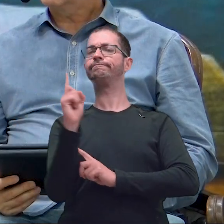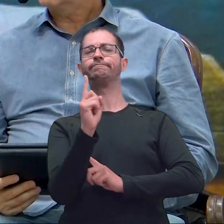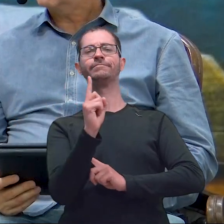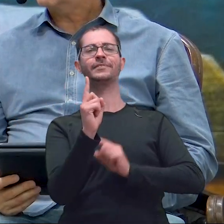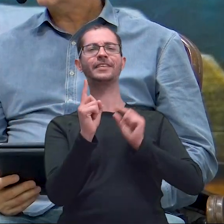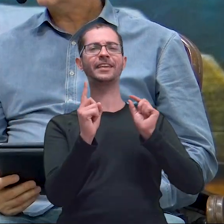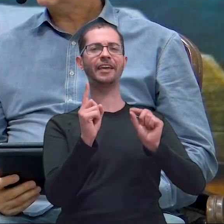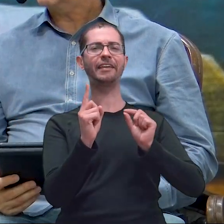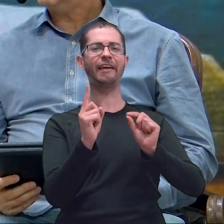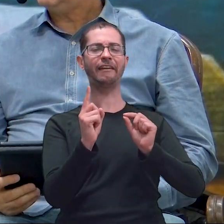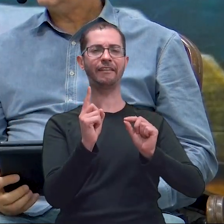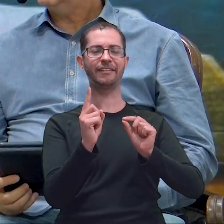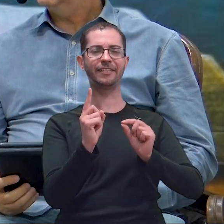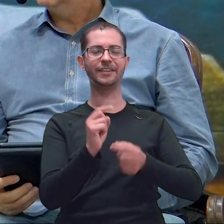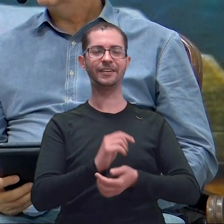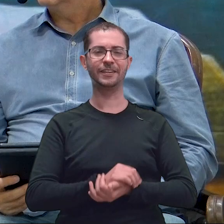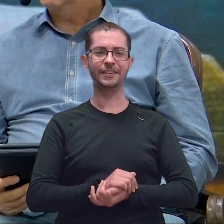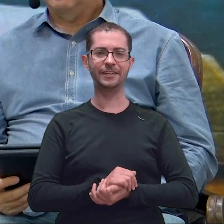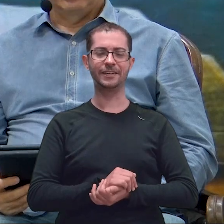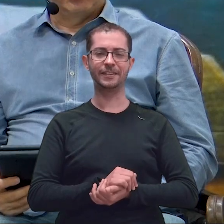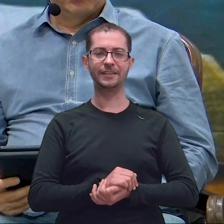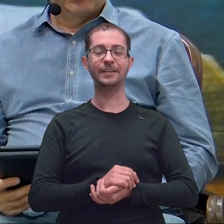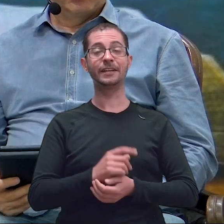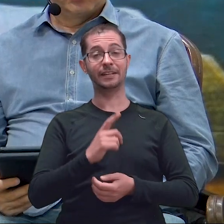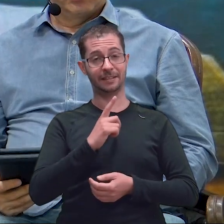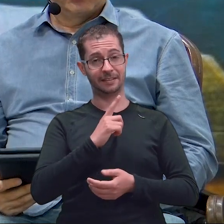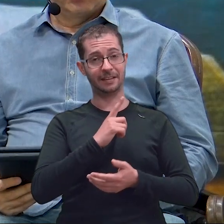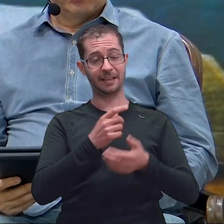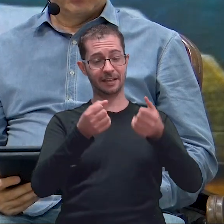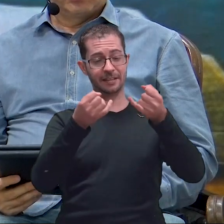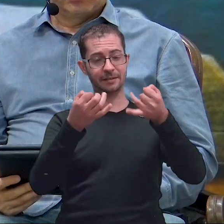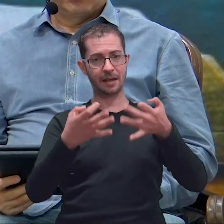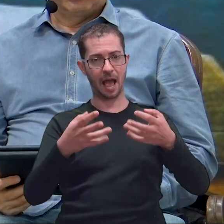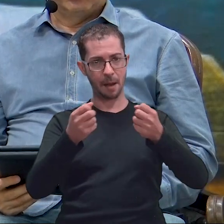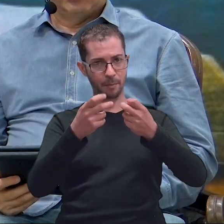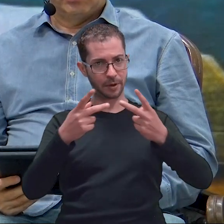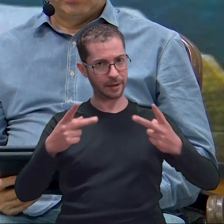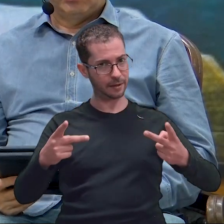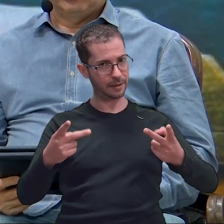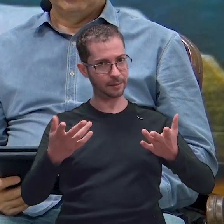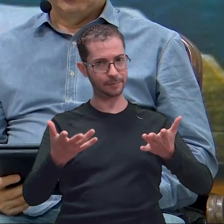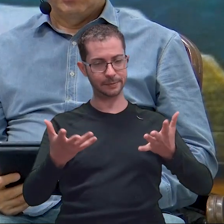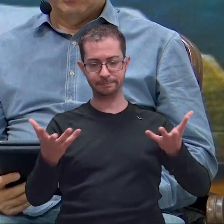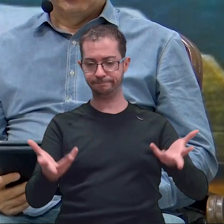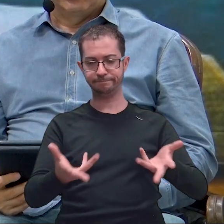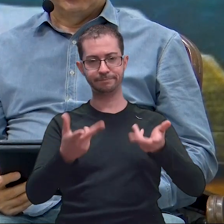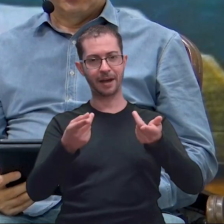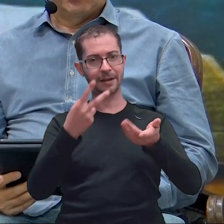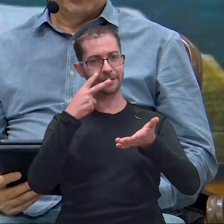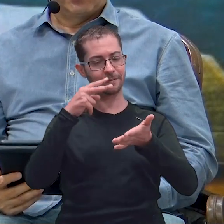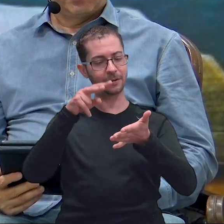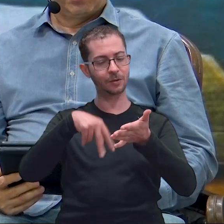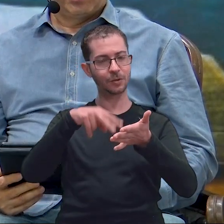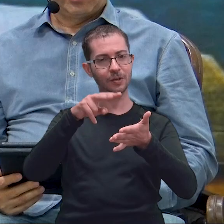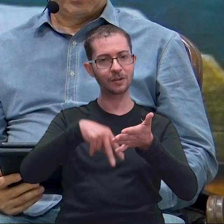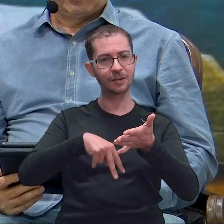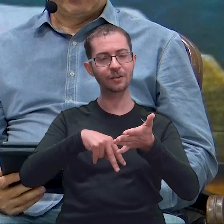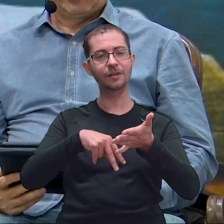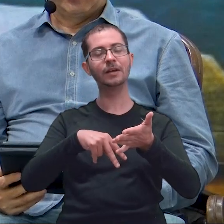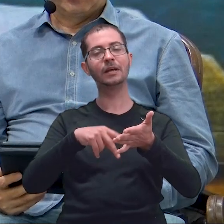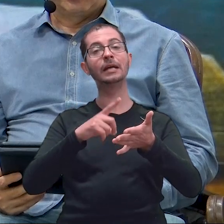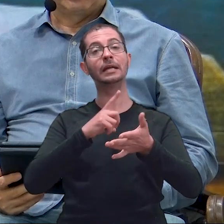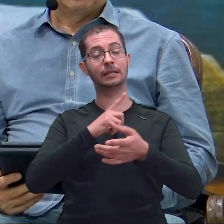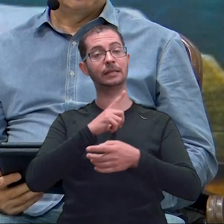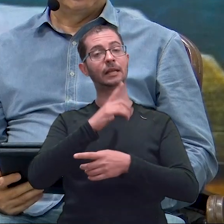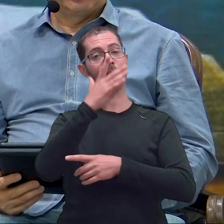toda. Você pode ler depois esse texto, porque Apocalipse é um livro precioso. Mas, olha aí. Alguém